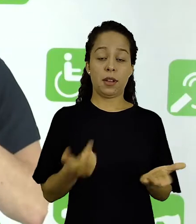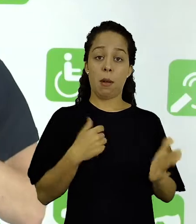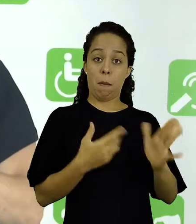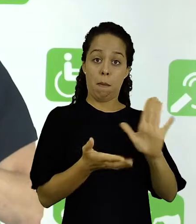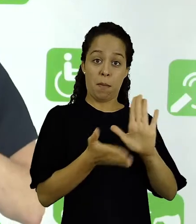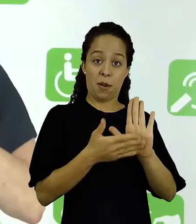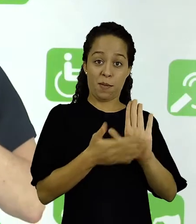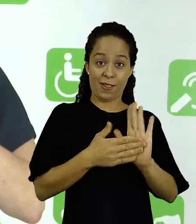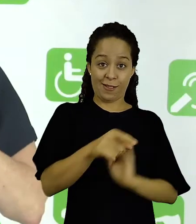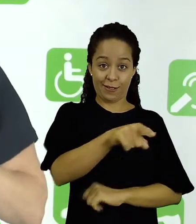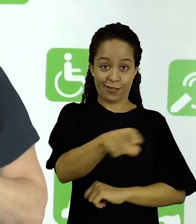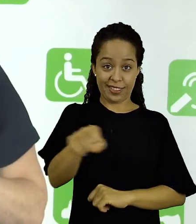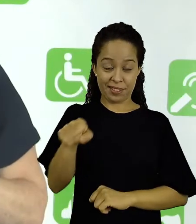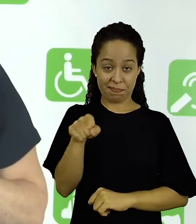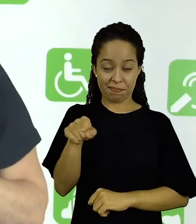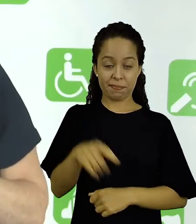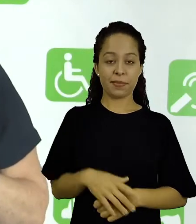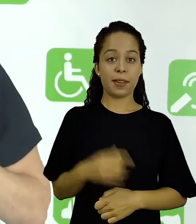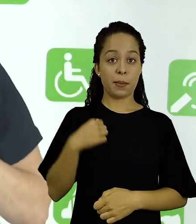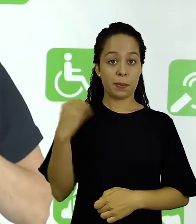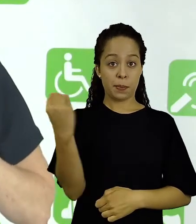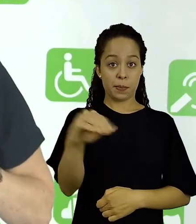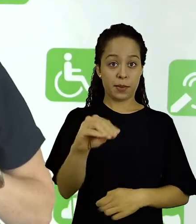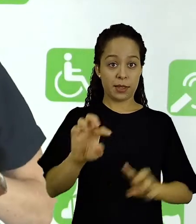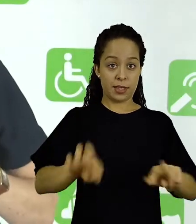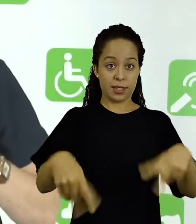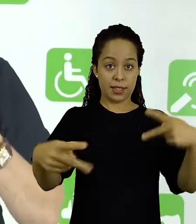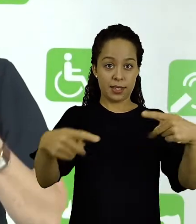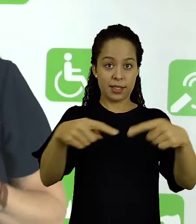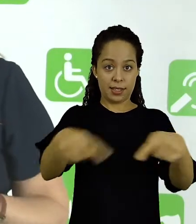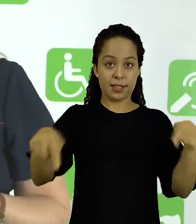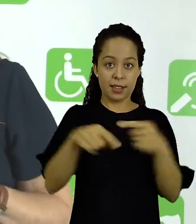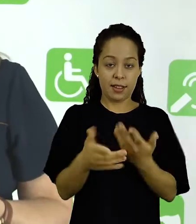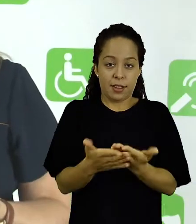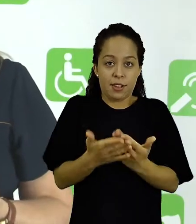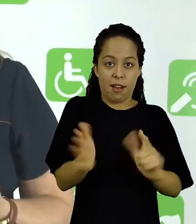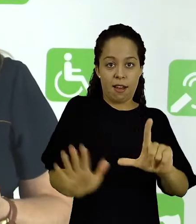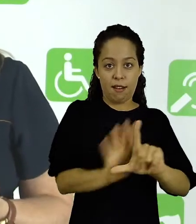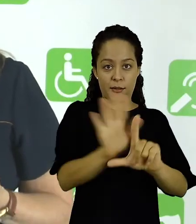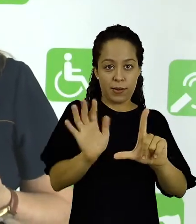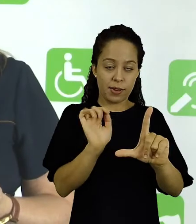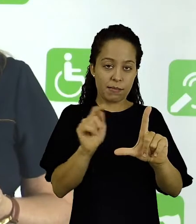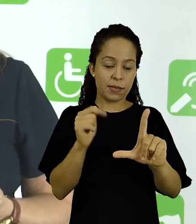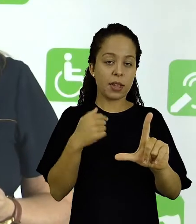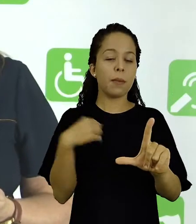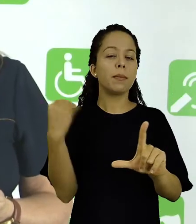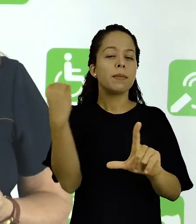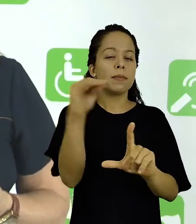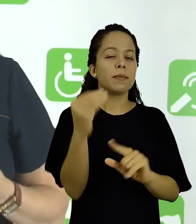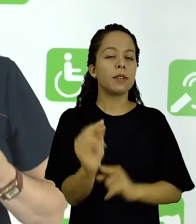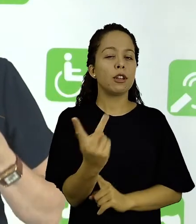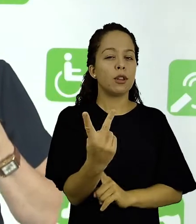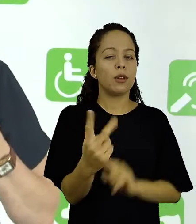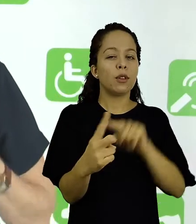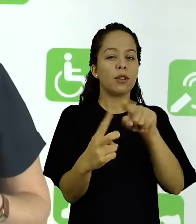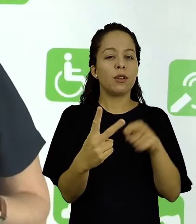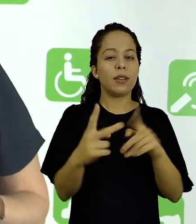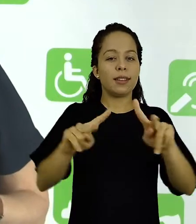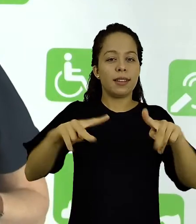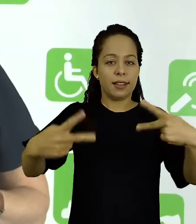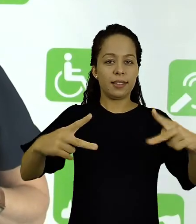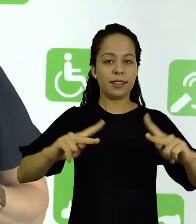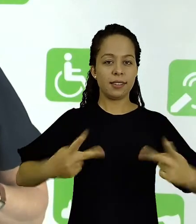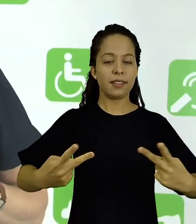agora uma sugestão para vocês. Eu disponibilizei na sala de aula da disciplina, dois